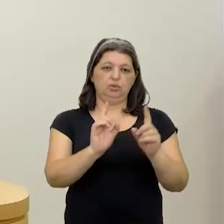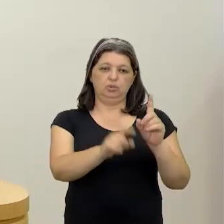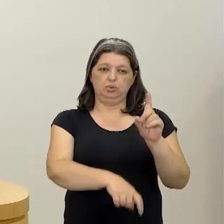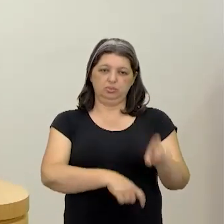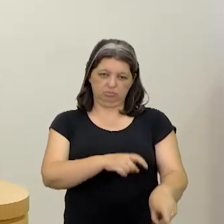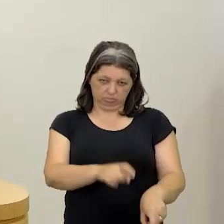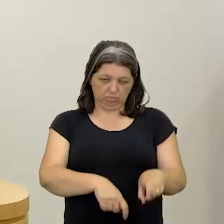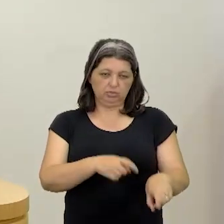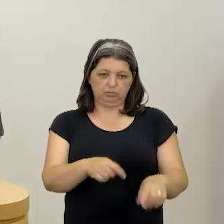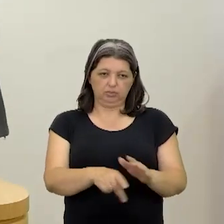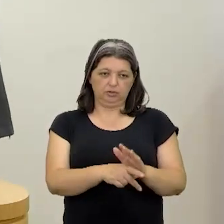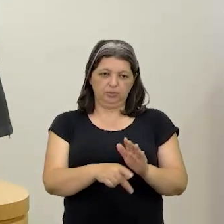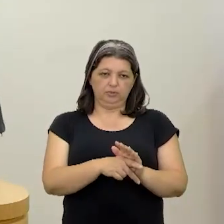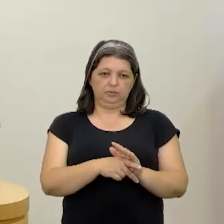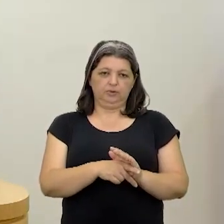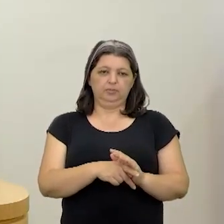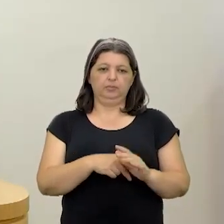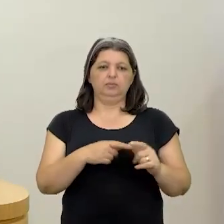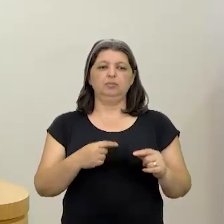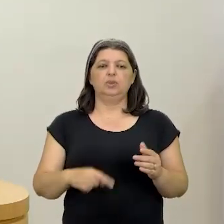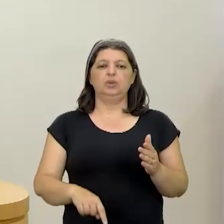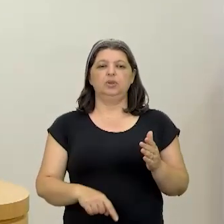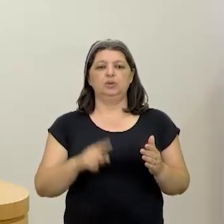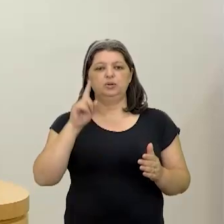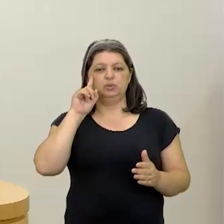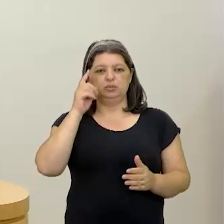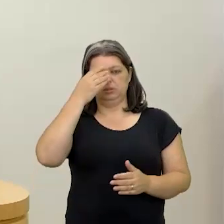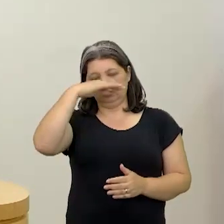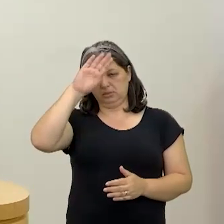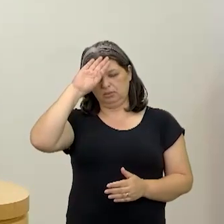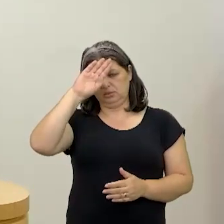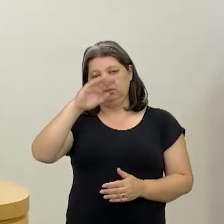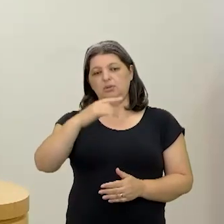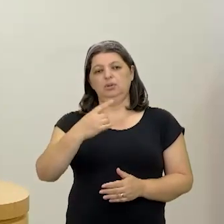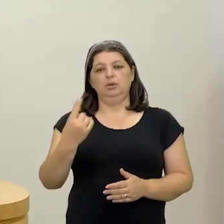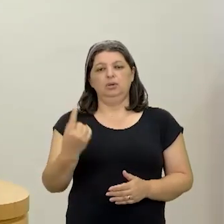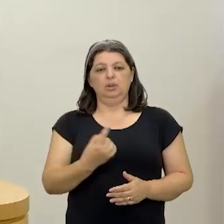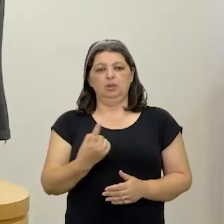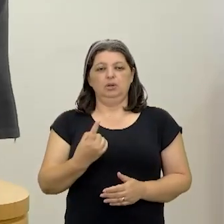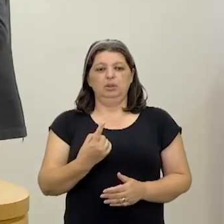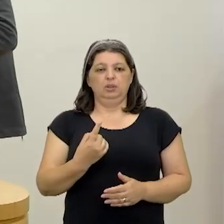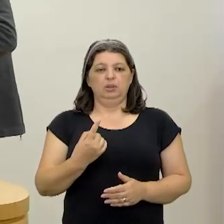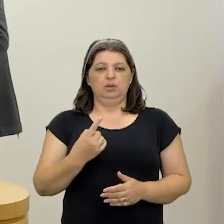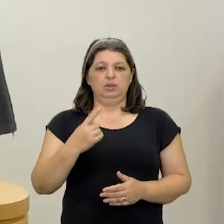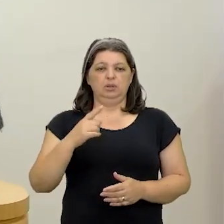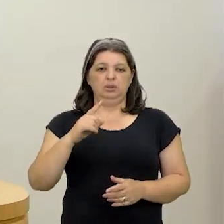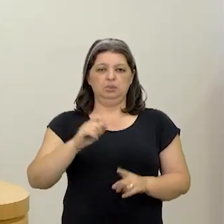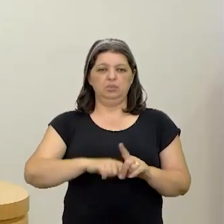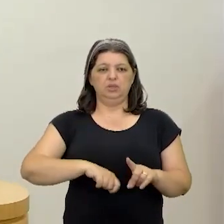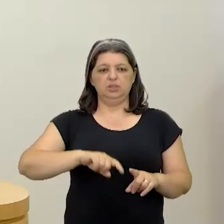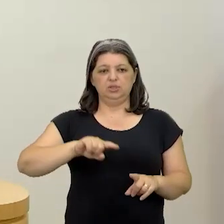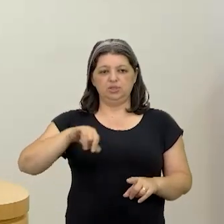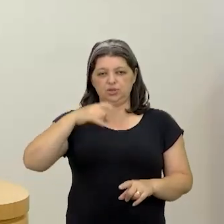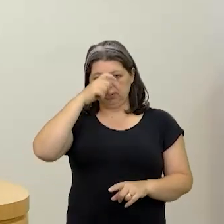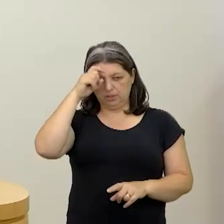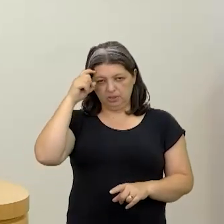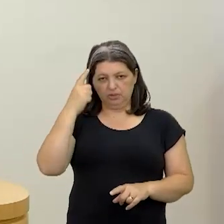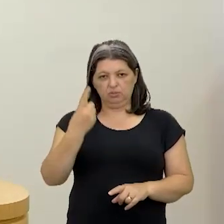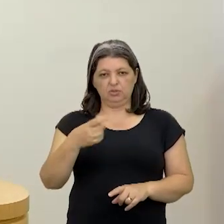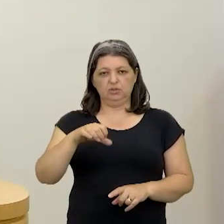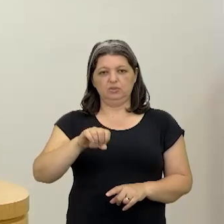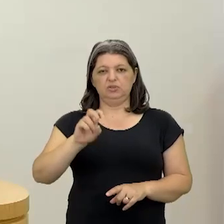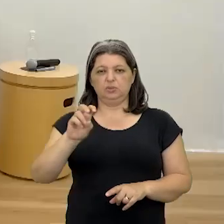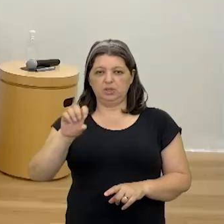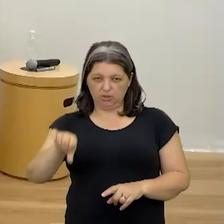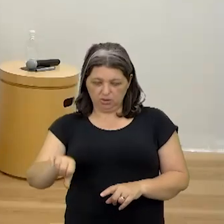até chegar em Havana no dia 1º de janeiro de 1959. Você sabia que foi no Réveillon que